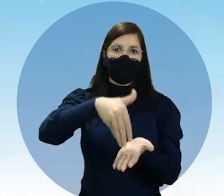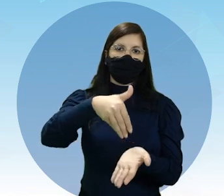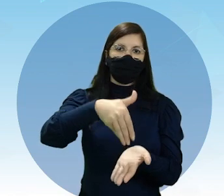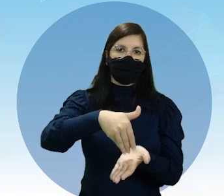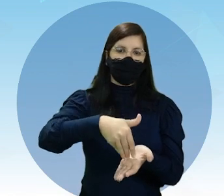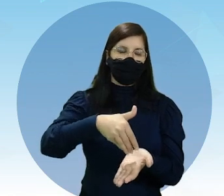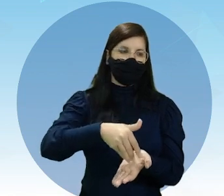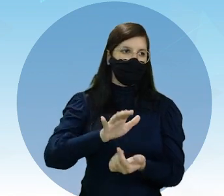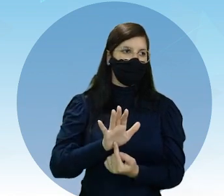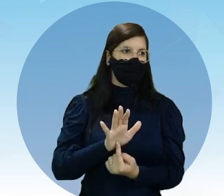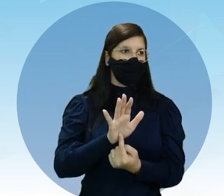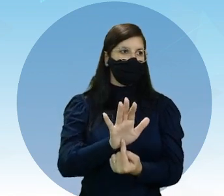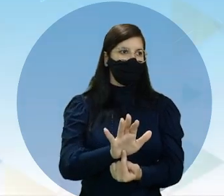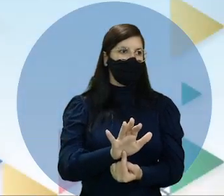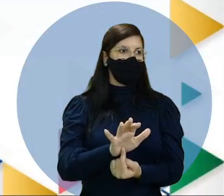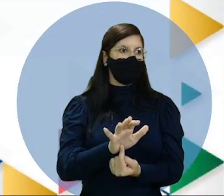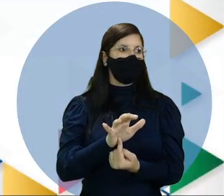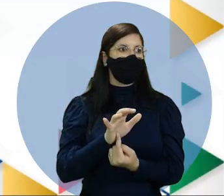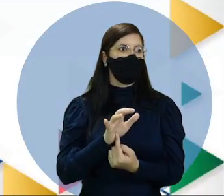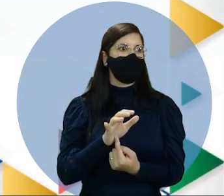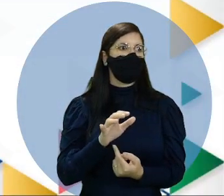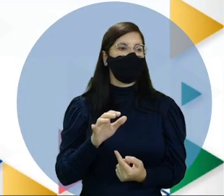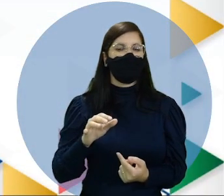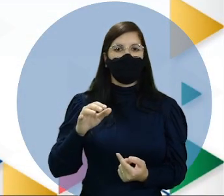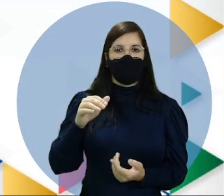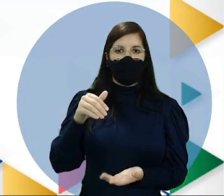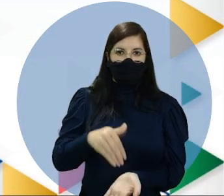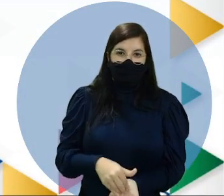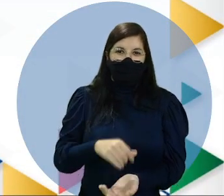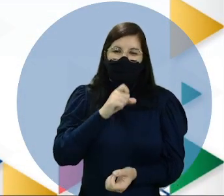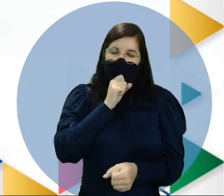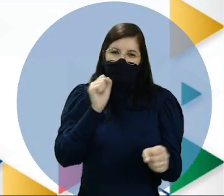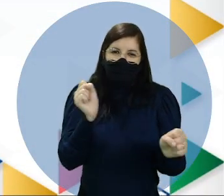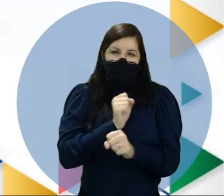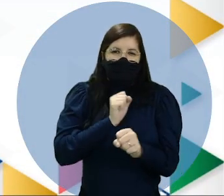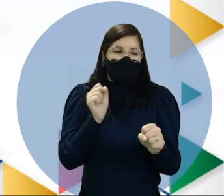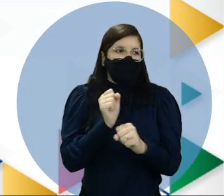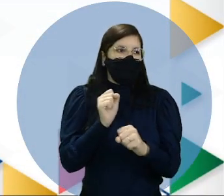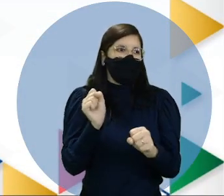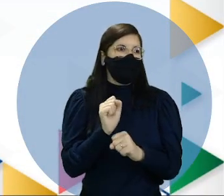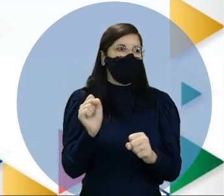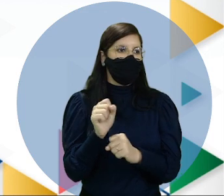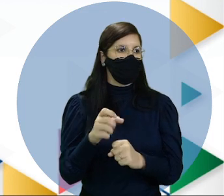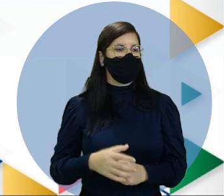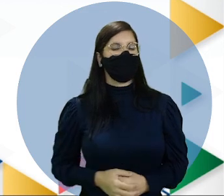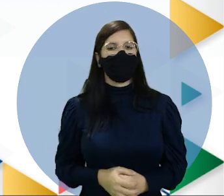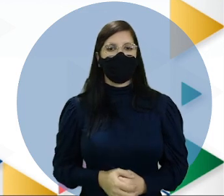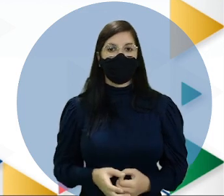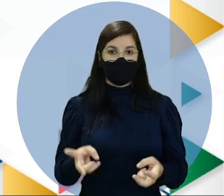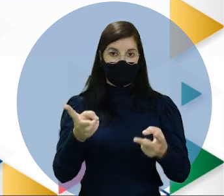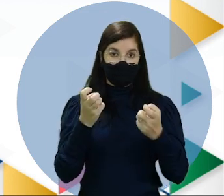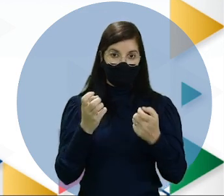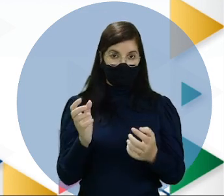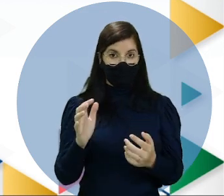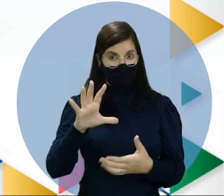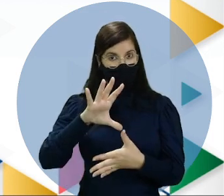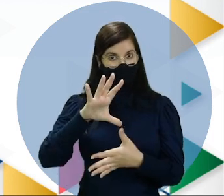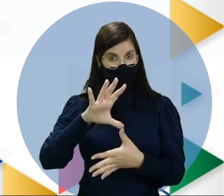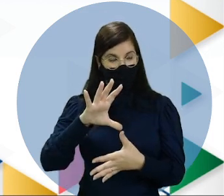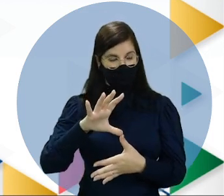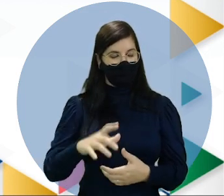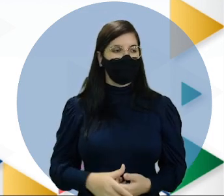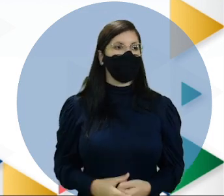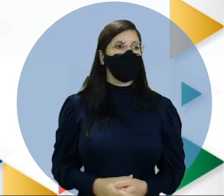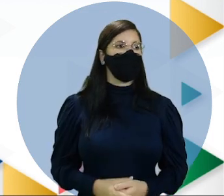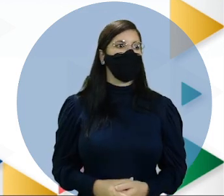continente, o continente da Antártida. Coloca aí para a gente poder observar no mapa mundo esse continente.